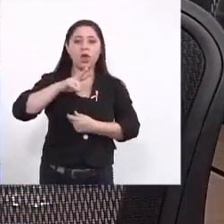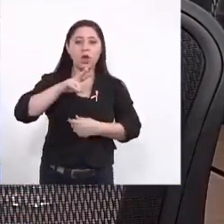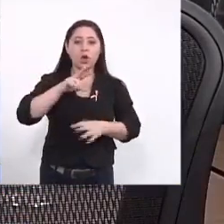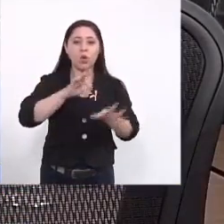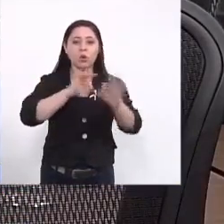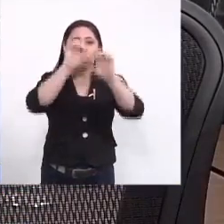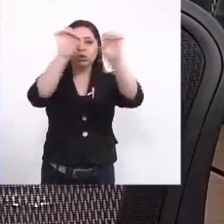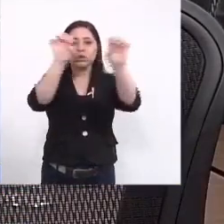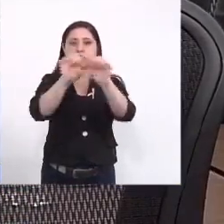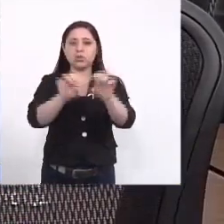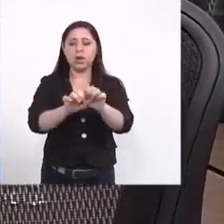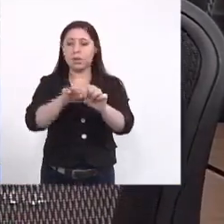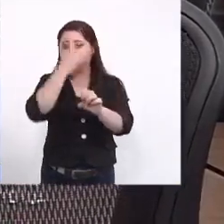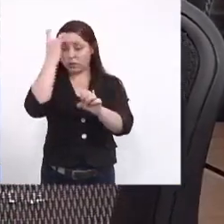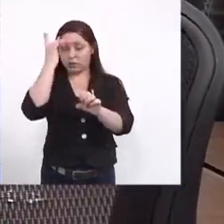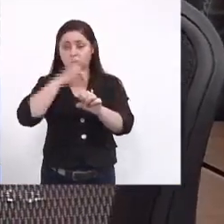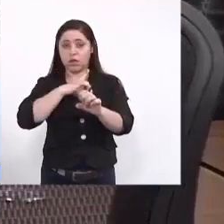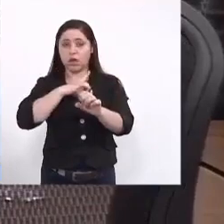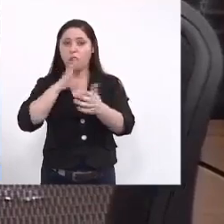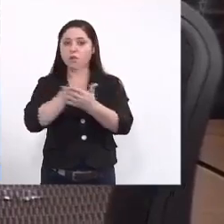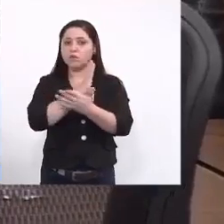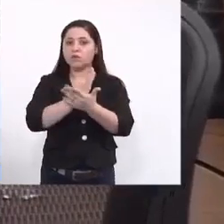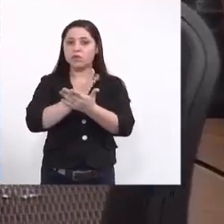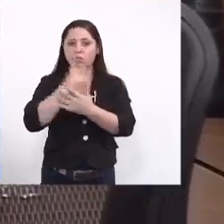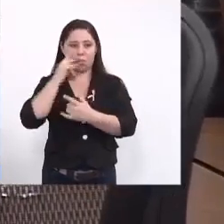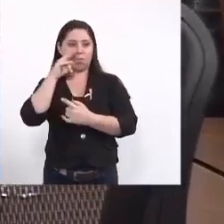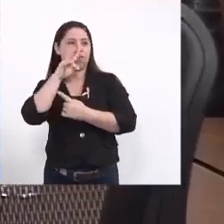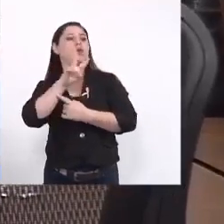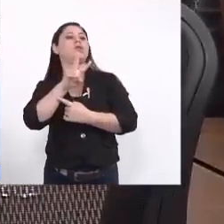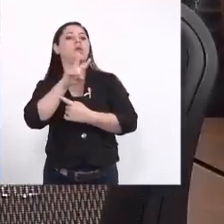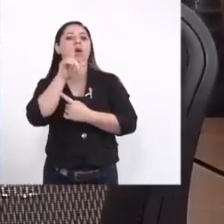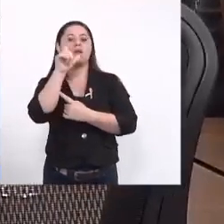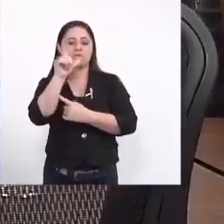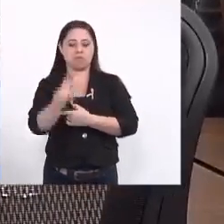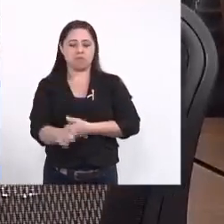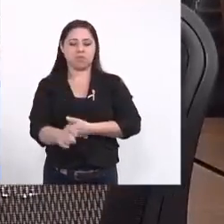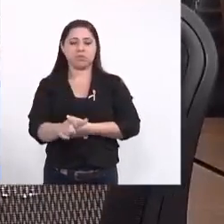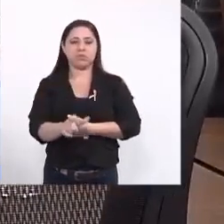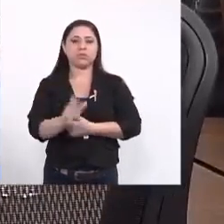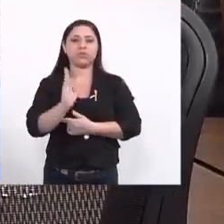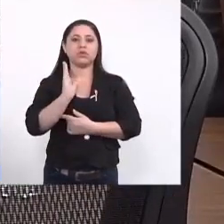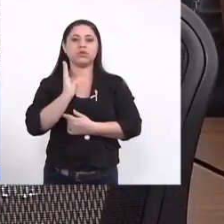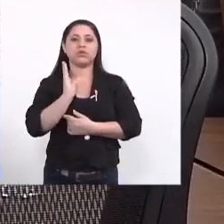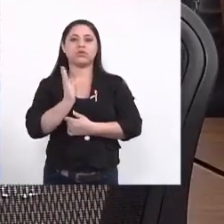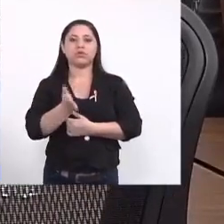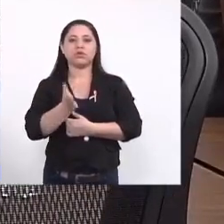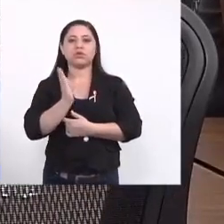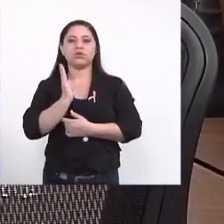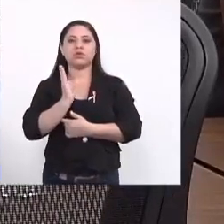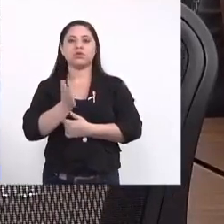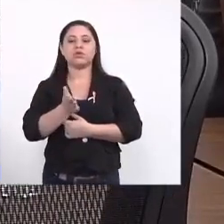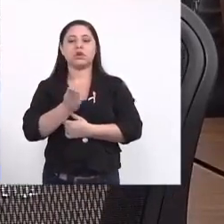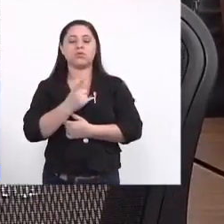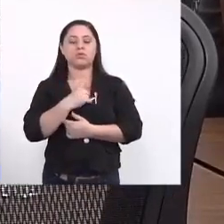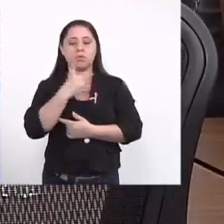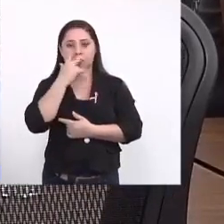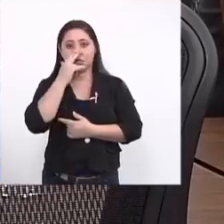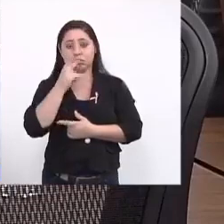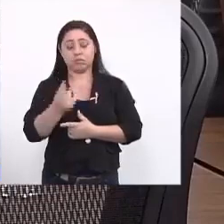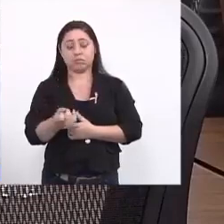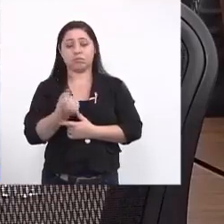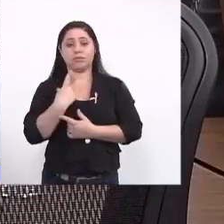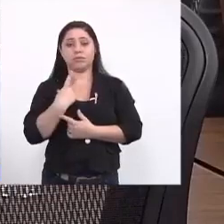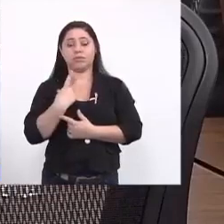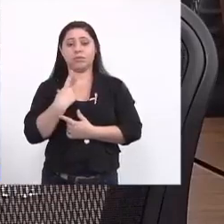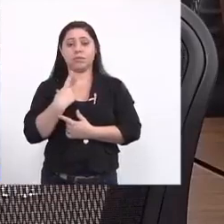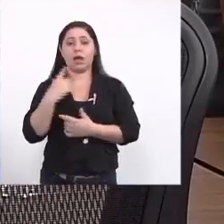estrutura que a pessoa tem então às vezes a pessoa só do impacto do profissional está atuando ali ela já tem um clique muitas vezes